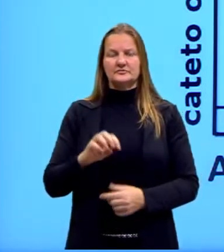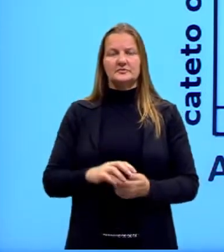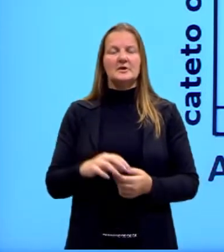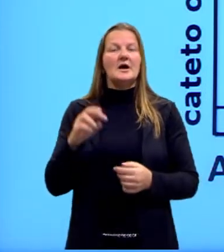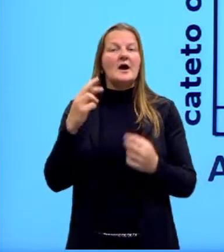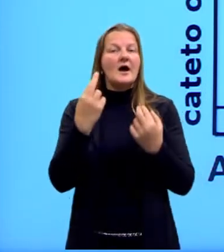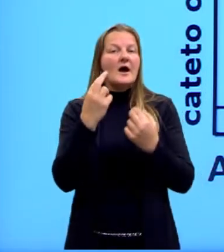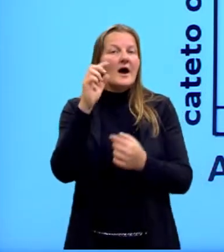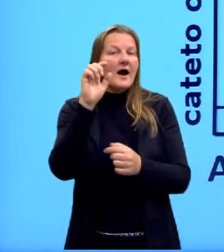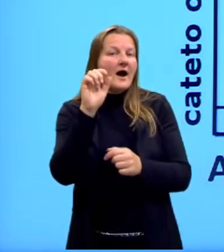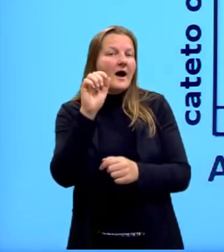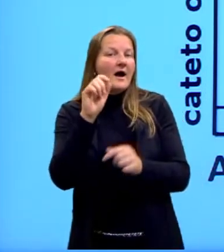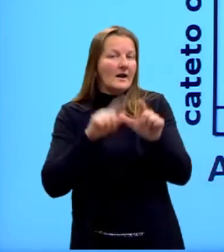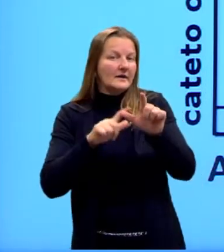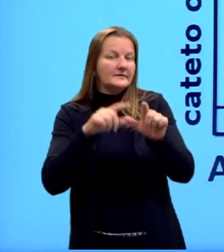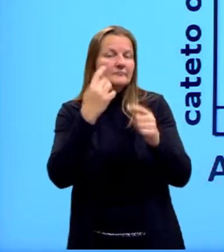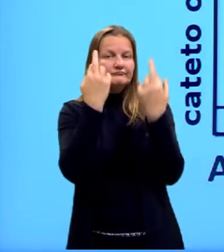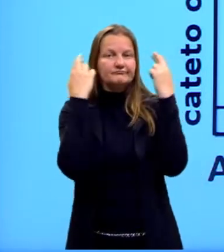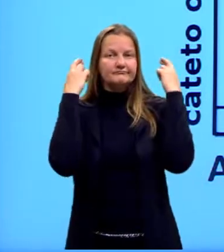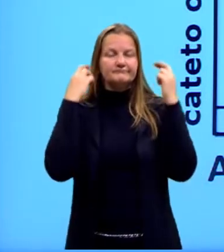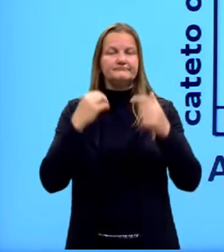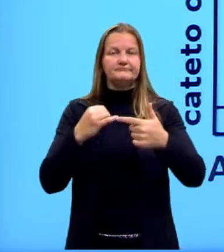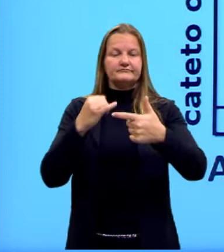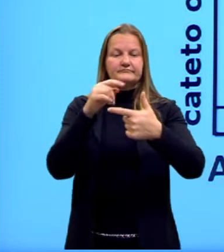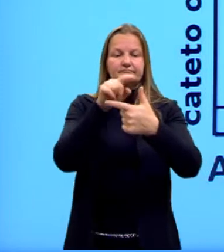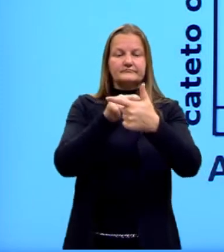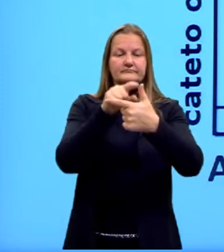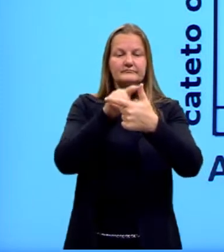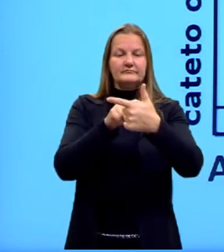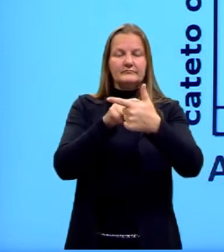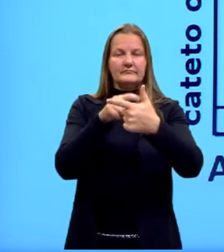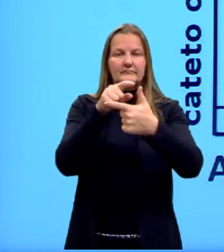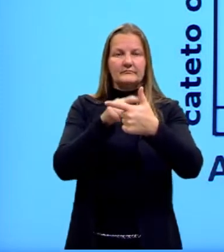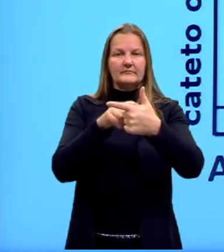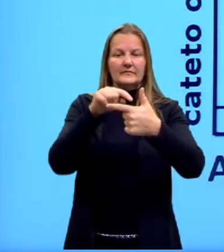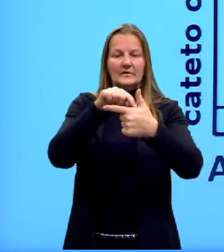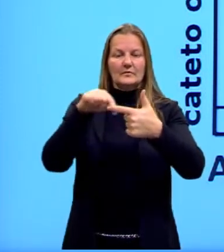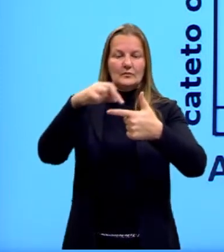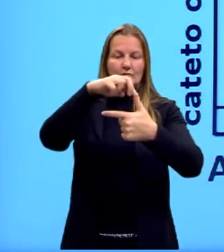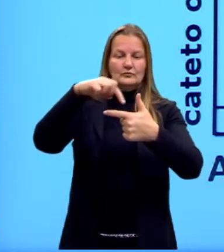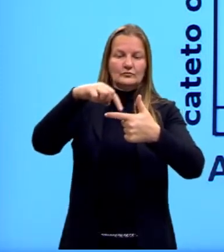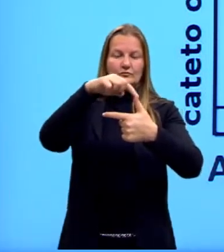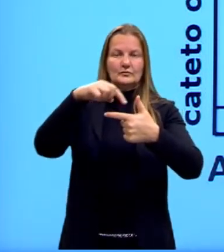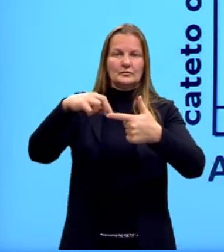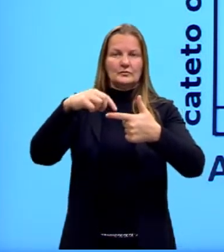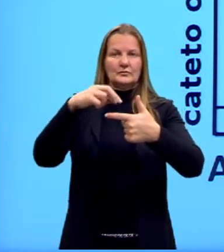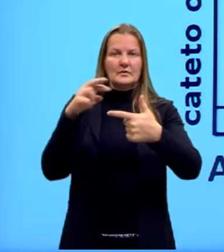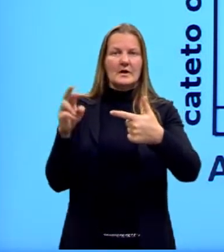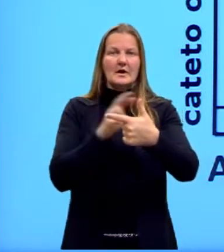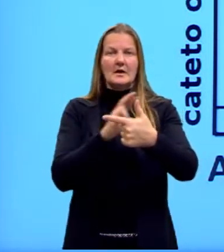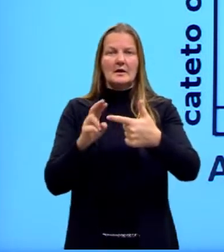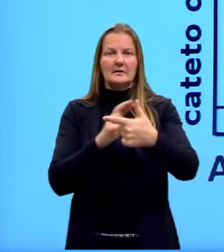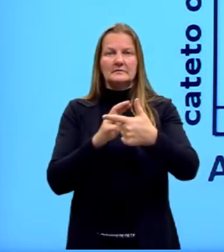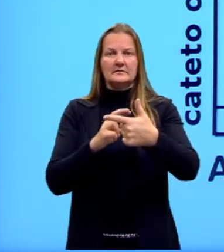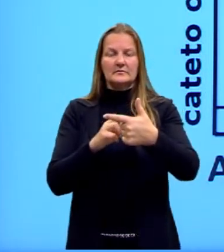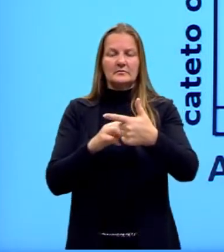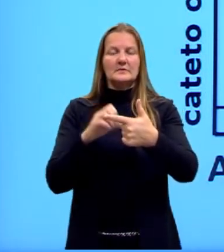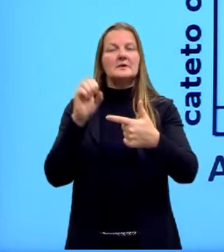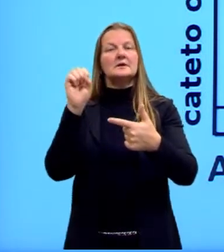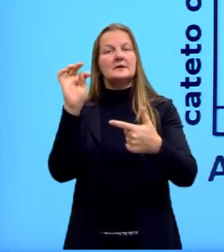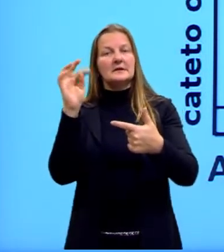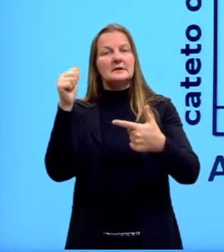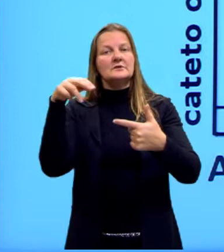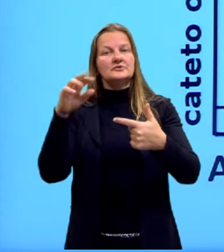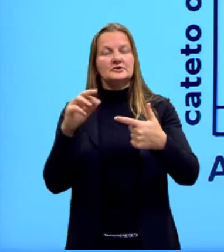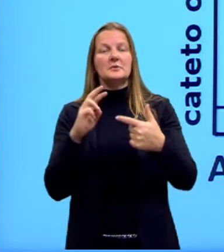é a razão entre cateto oposto pelo cateto adjacente. Ou ainda, a tangente, ela pode ser